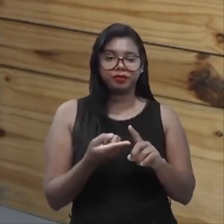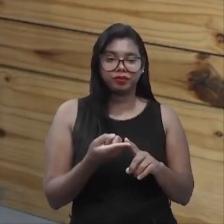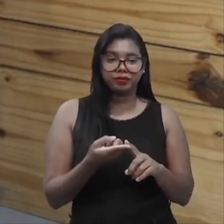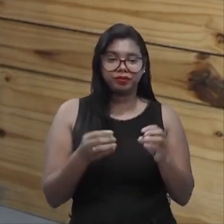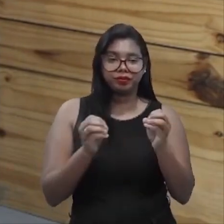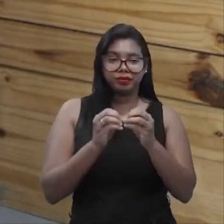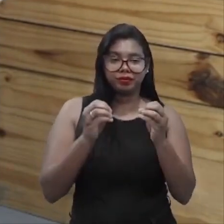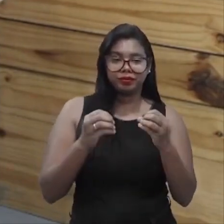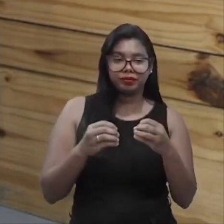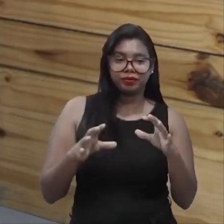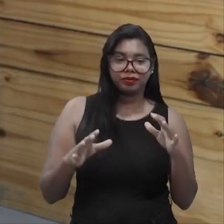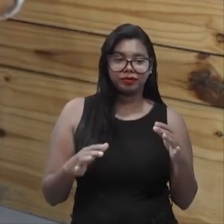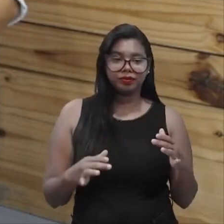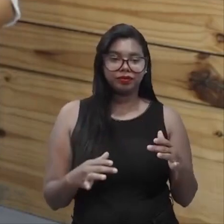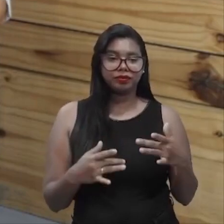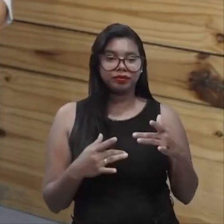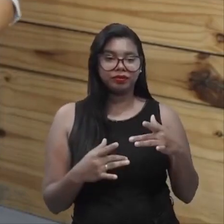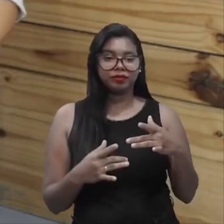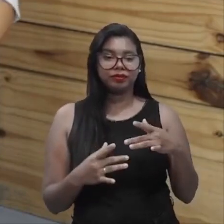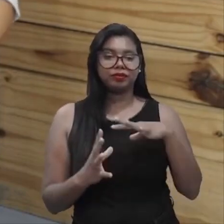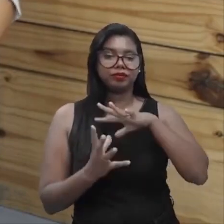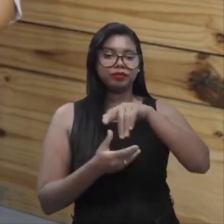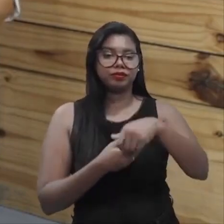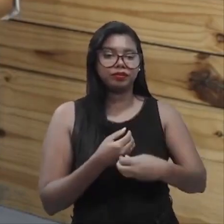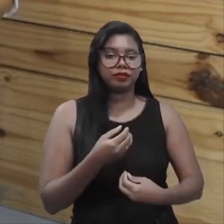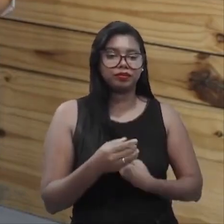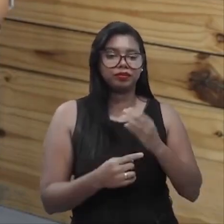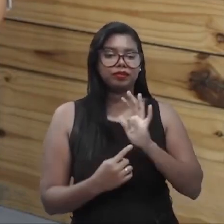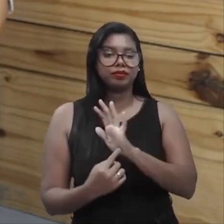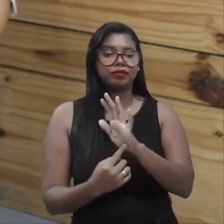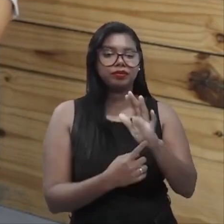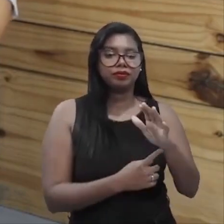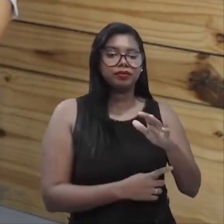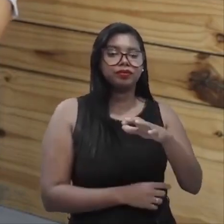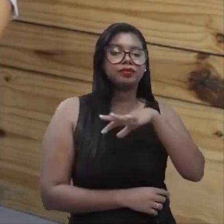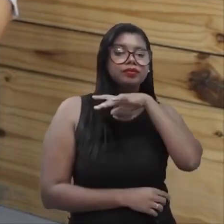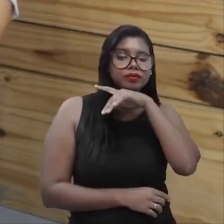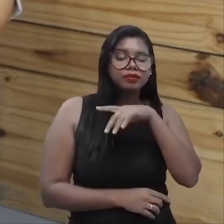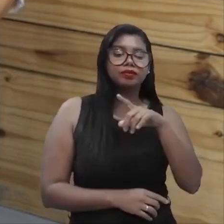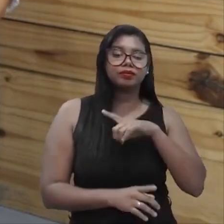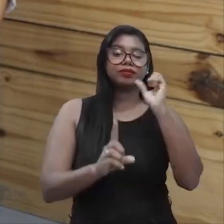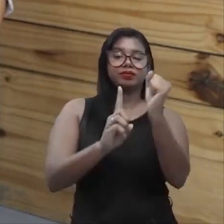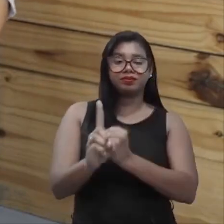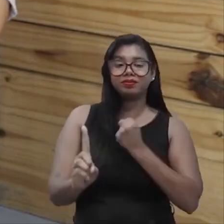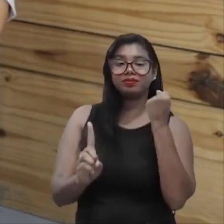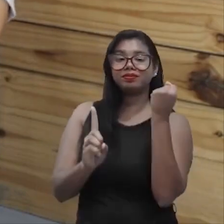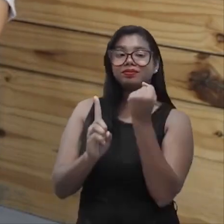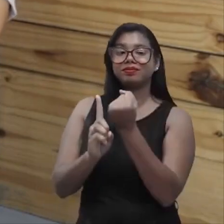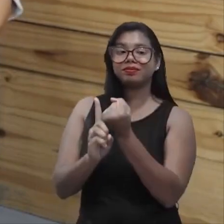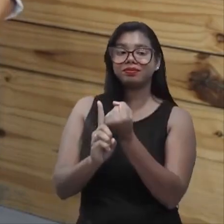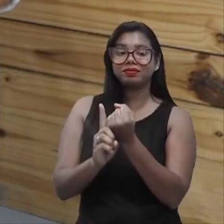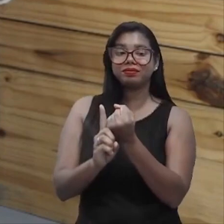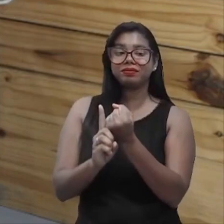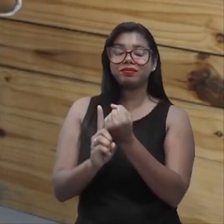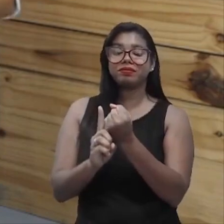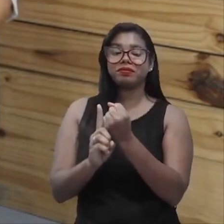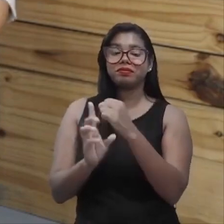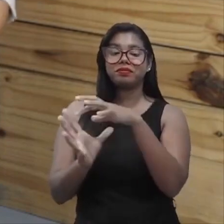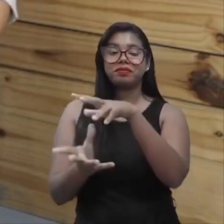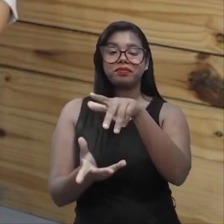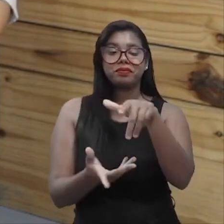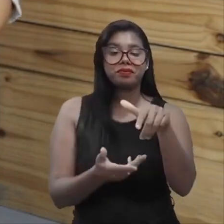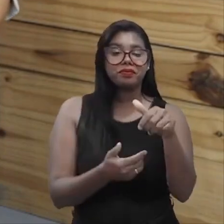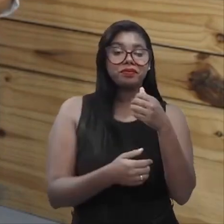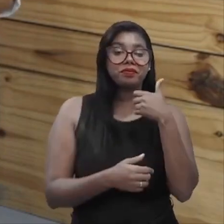cria impactos ambientais negativos. Certo. Então ela tem um impacto social que é muito positivo, que é trazer a